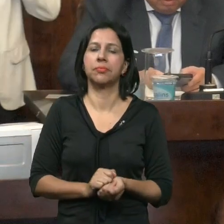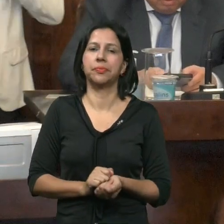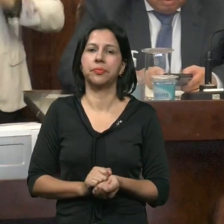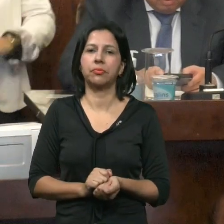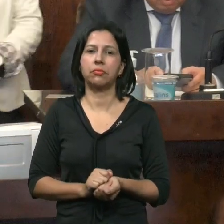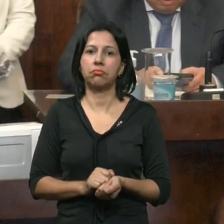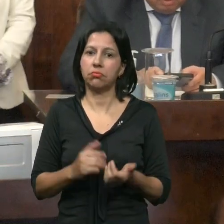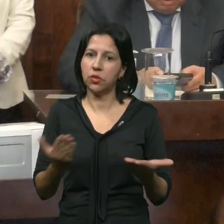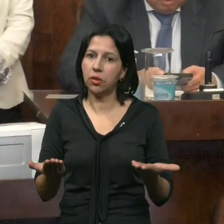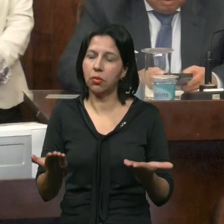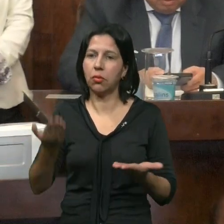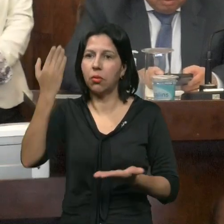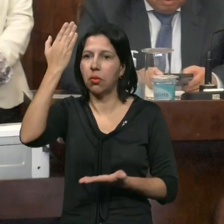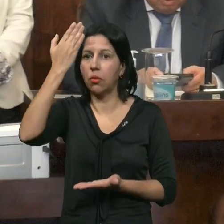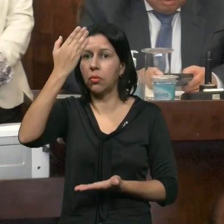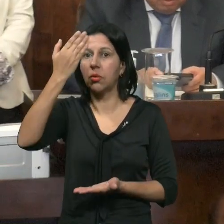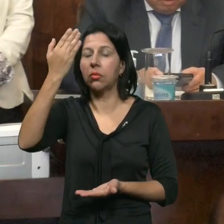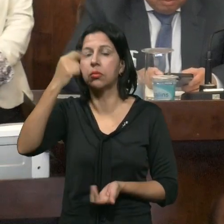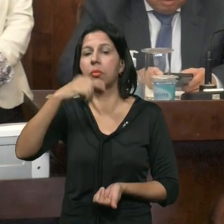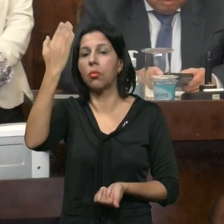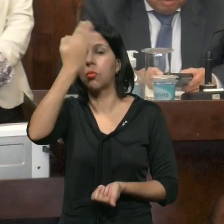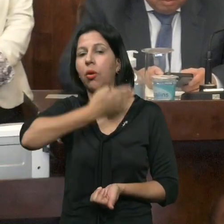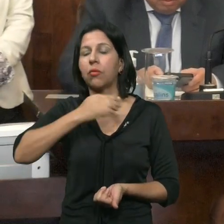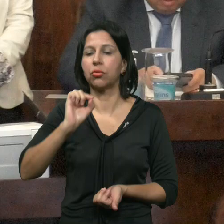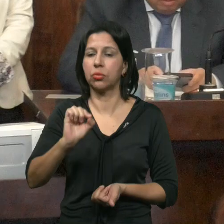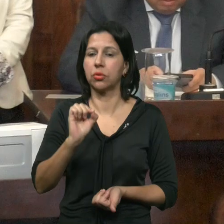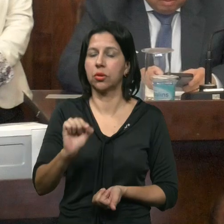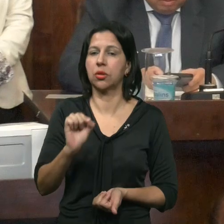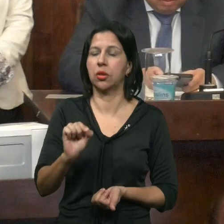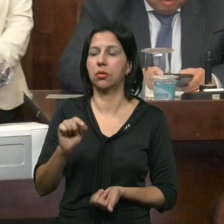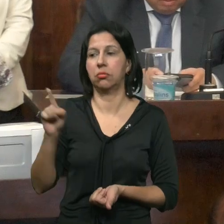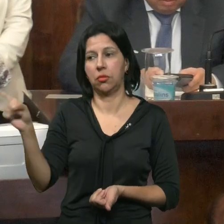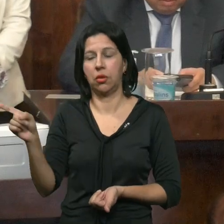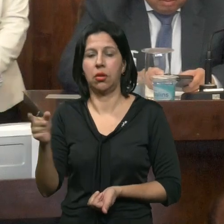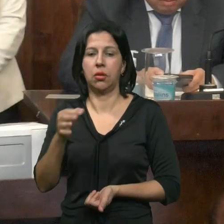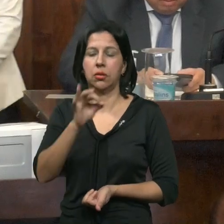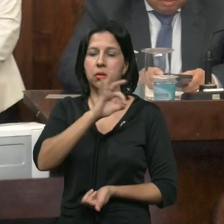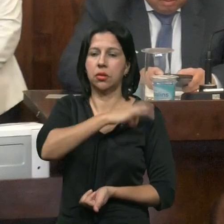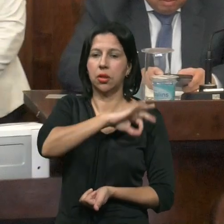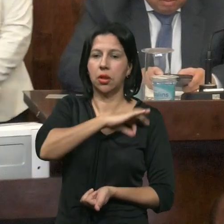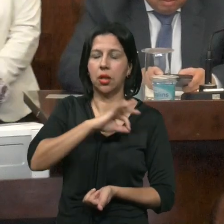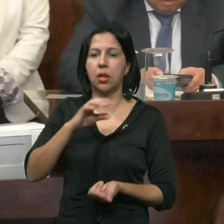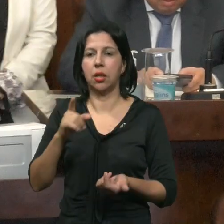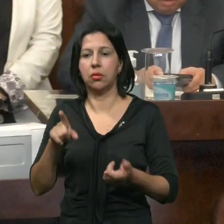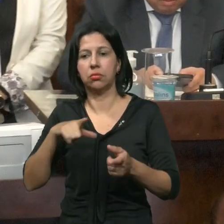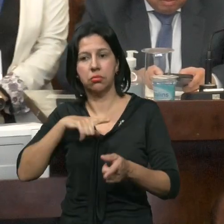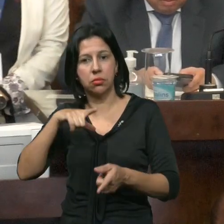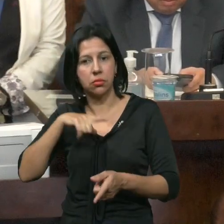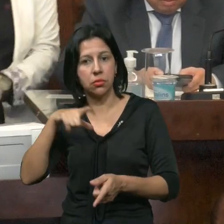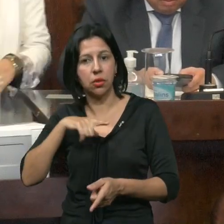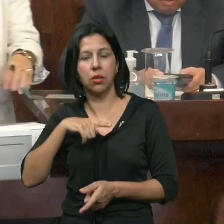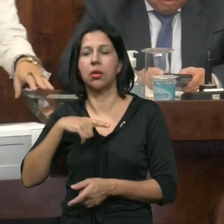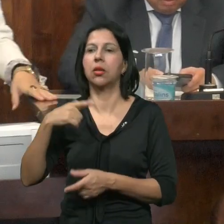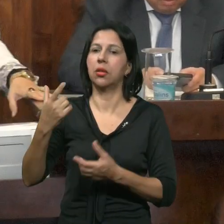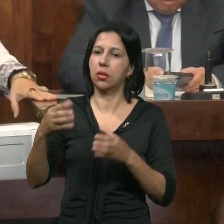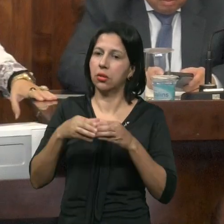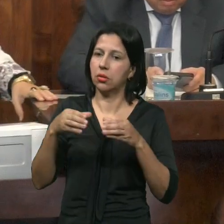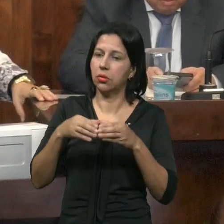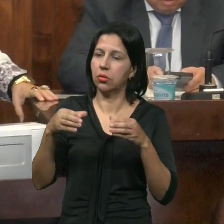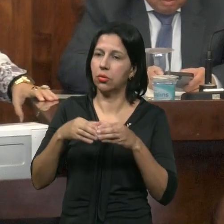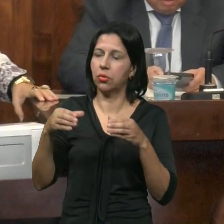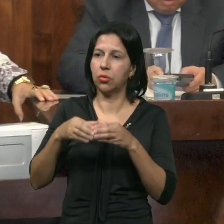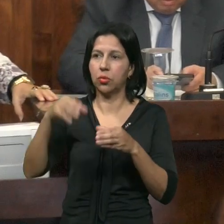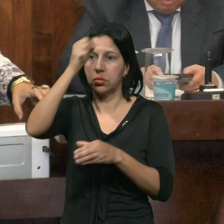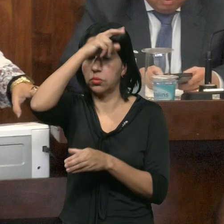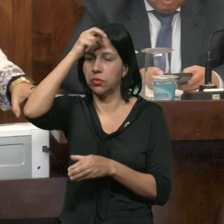Quando da aprovação Do plano de carreira Diversas categorias Não foram contempladas E o compromisso Do executivo Era que durante